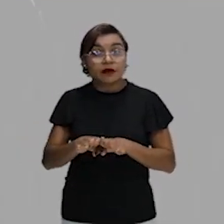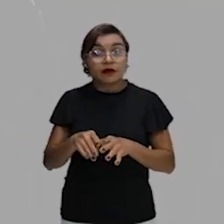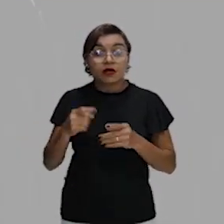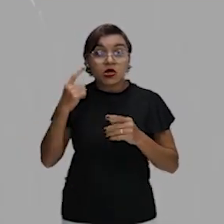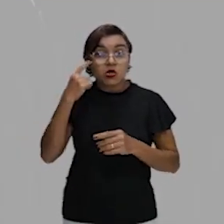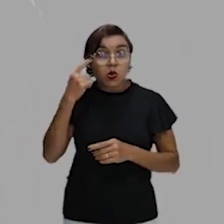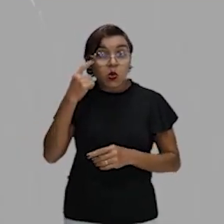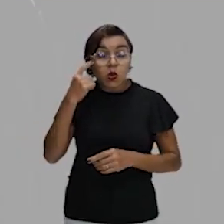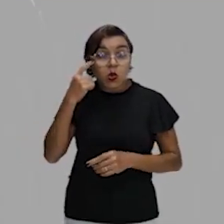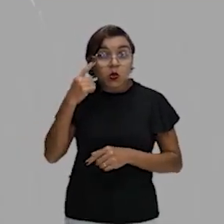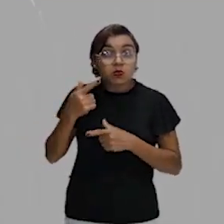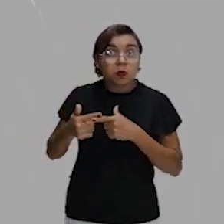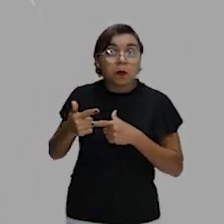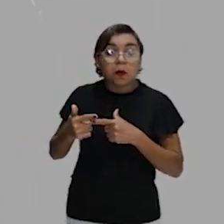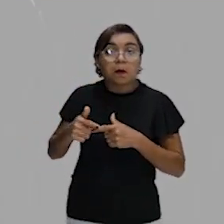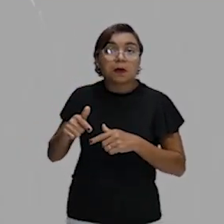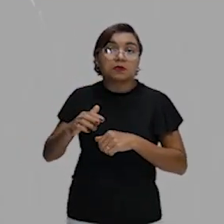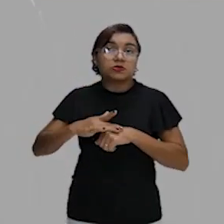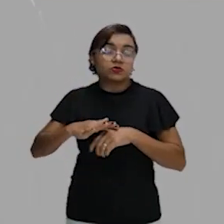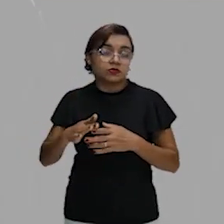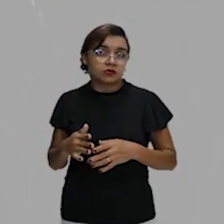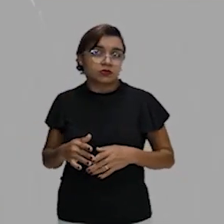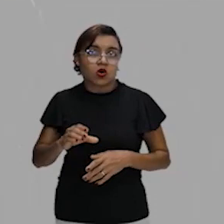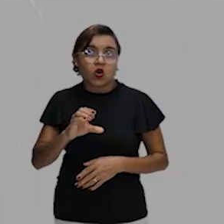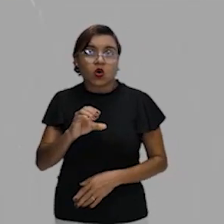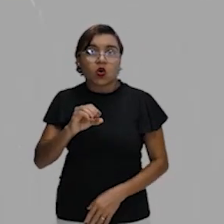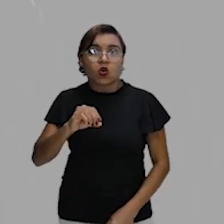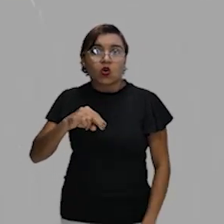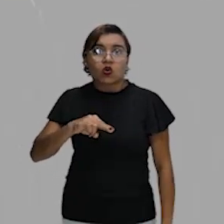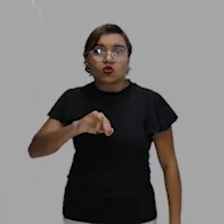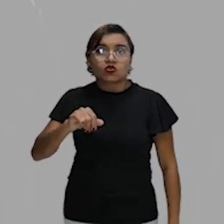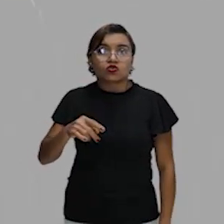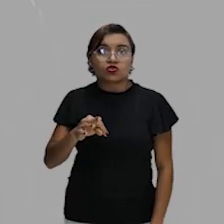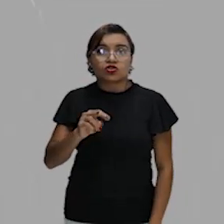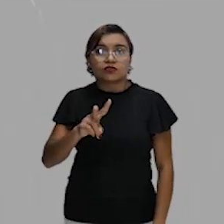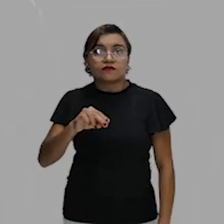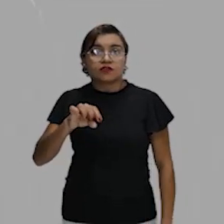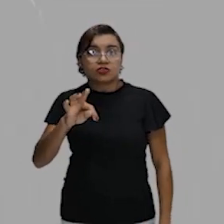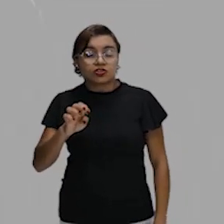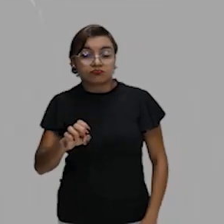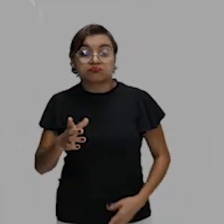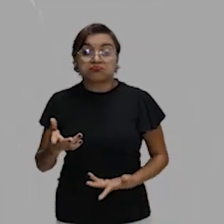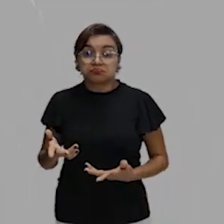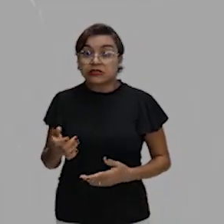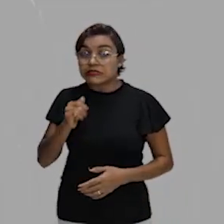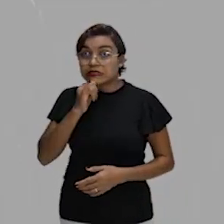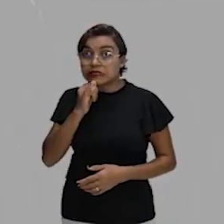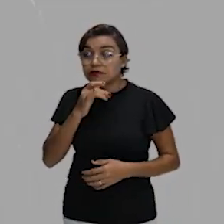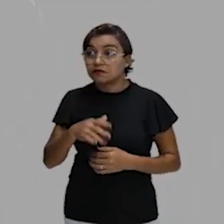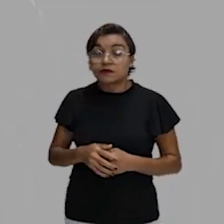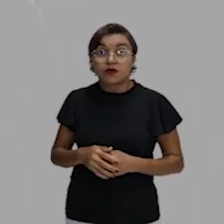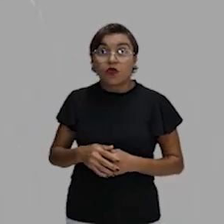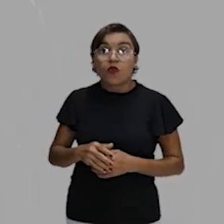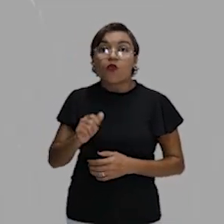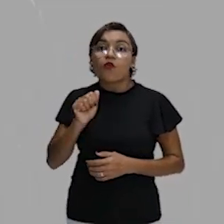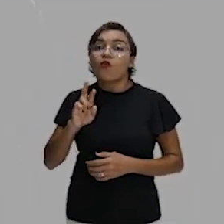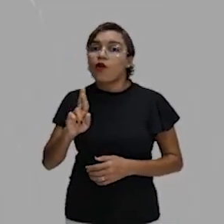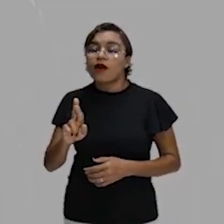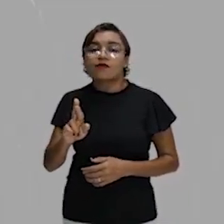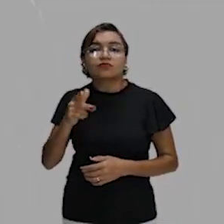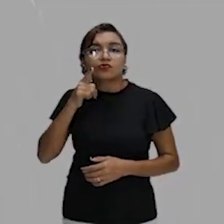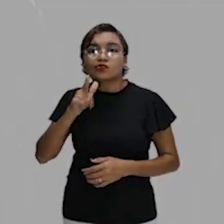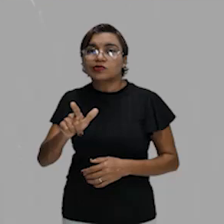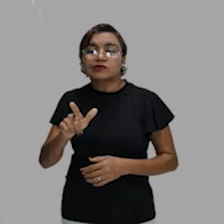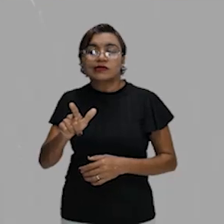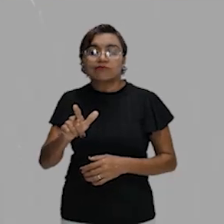conjuntivite. Está certo? E aí, o ar quente, em vez de descer e esquentar, esse não consegue, ele fica preso na